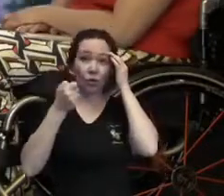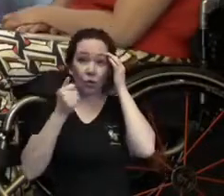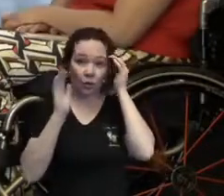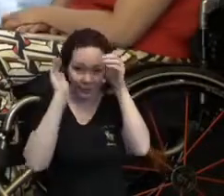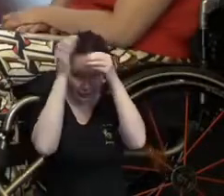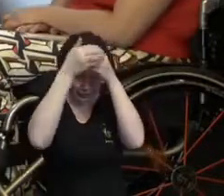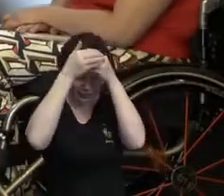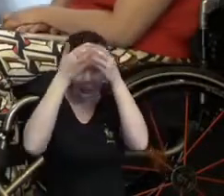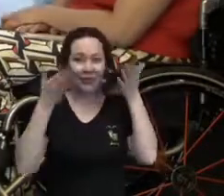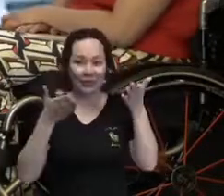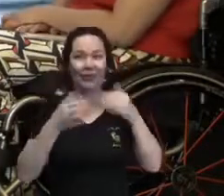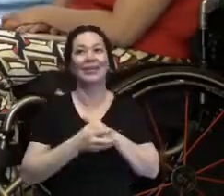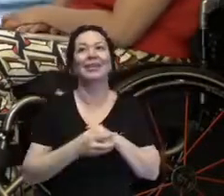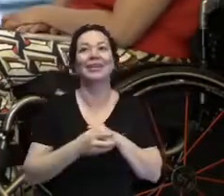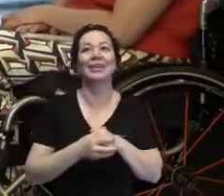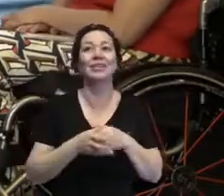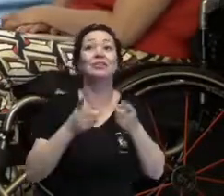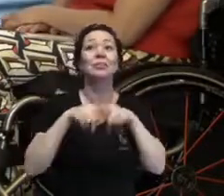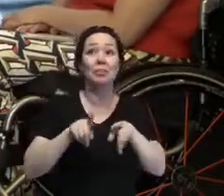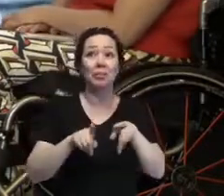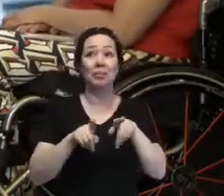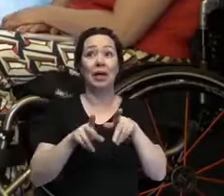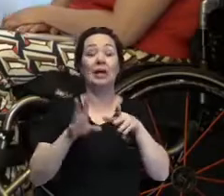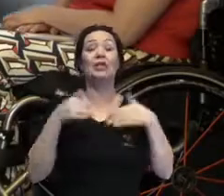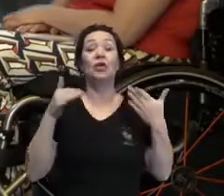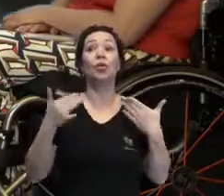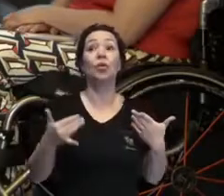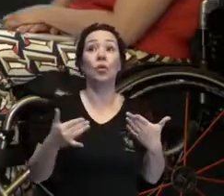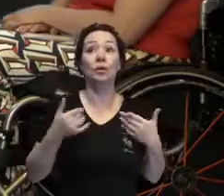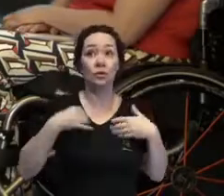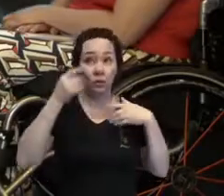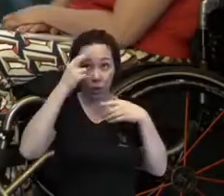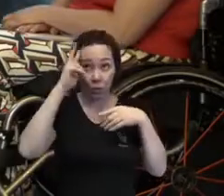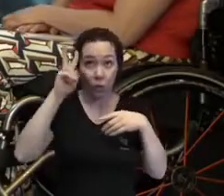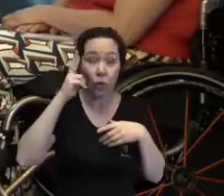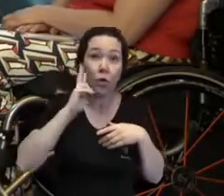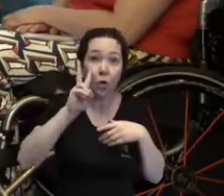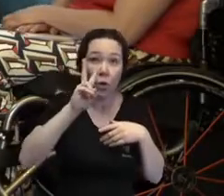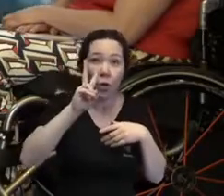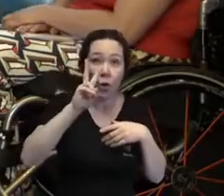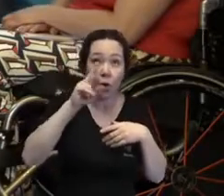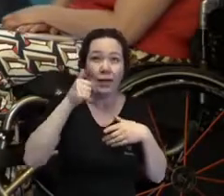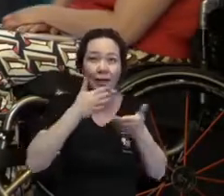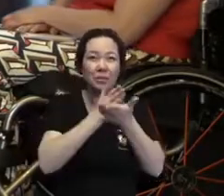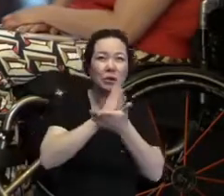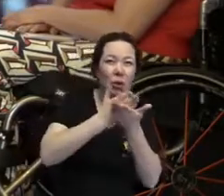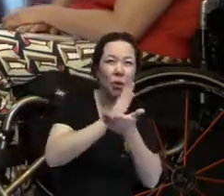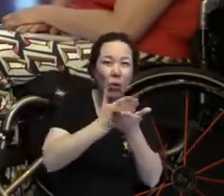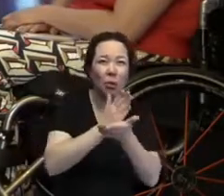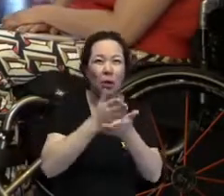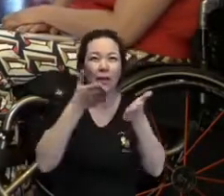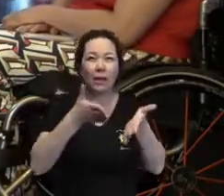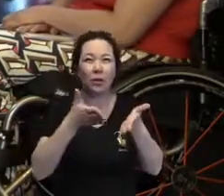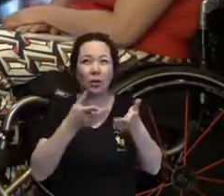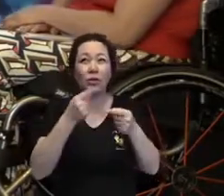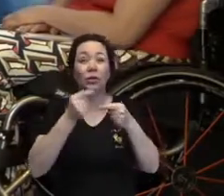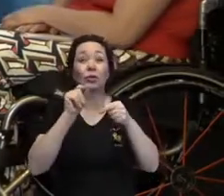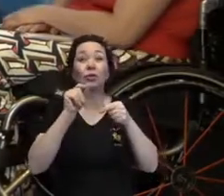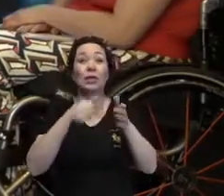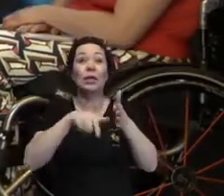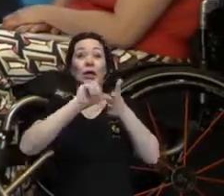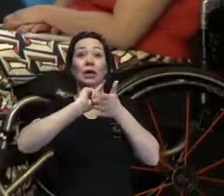coberto. E aí, com isso, quando eu olho pra ele, às vezes ele me incomoda mais do que ele me incomodava antes, porque eu me